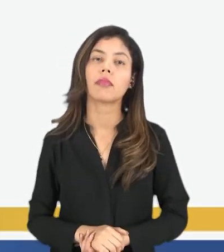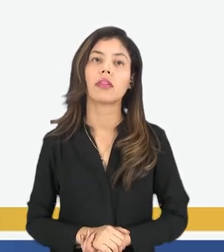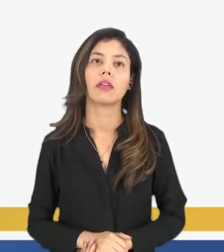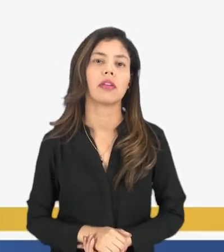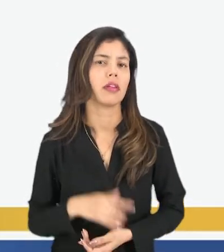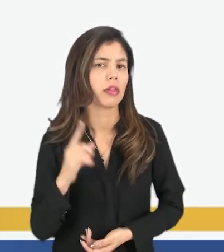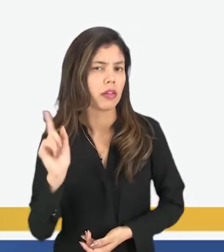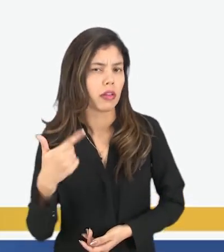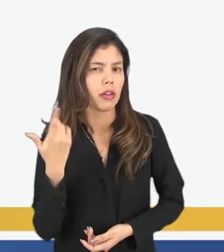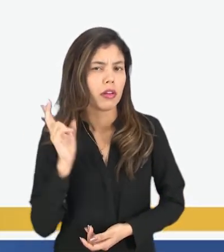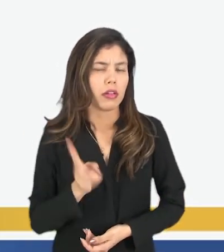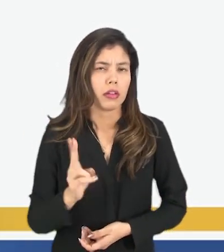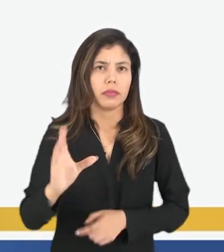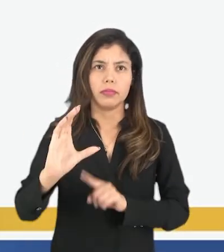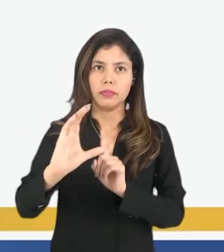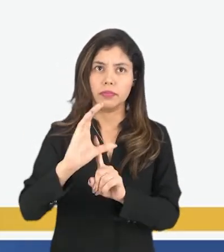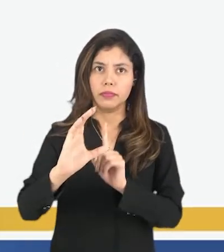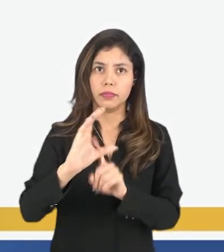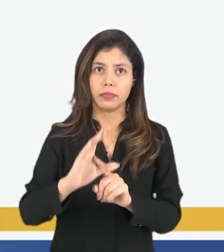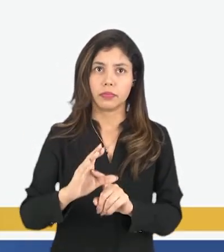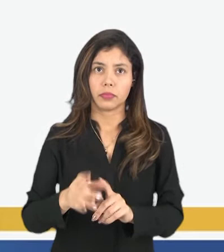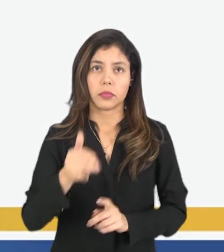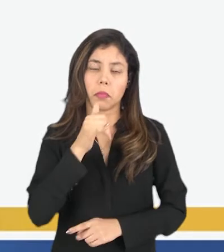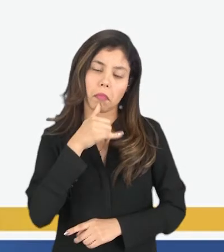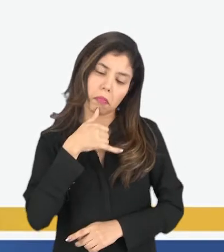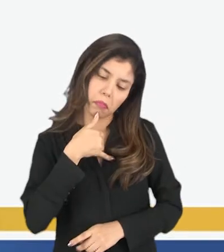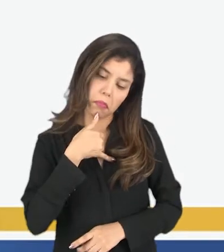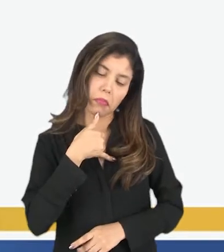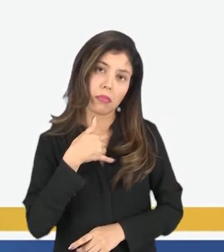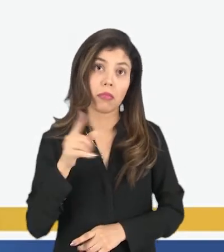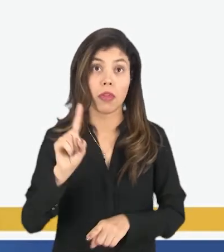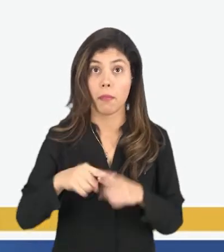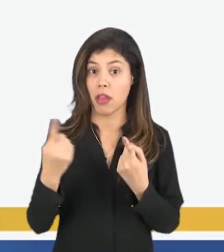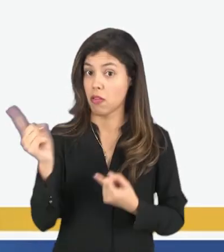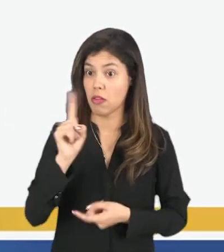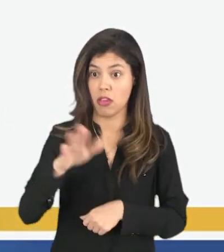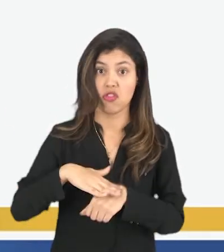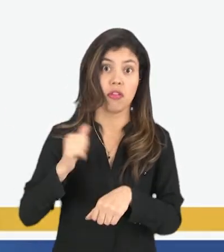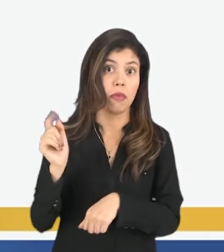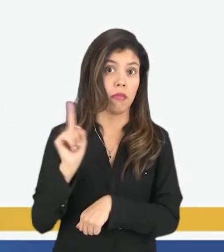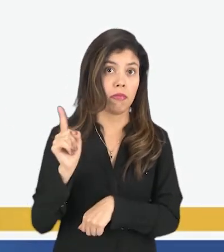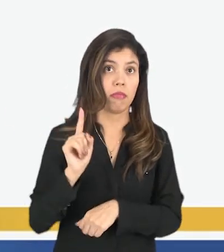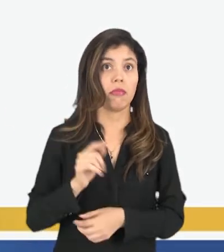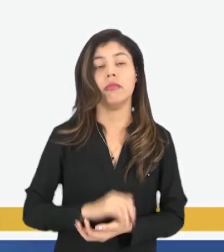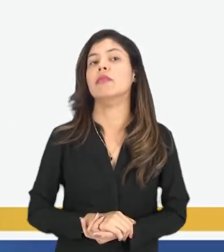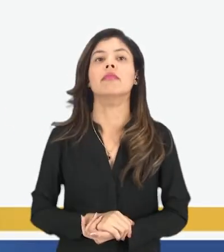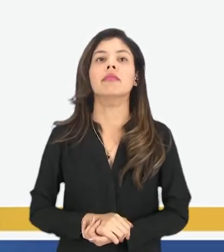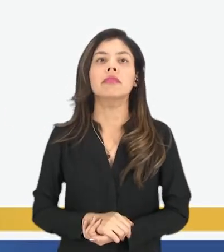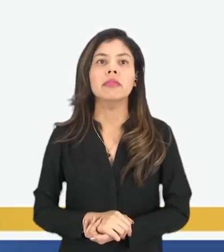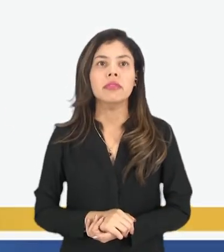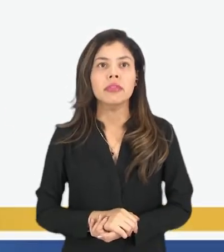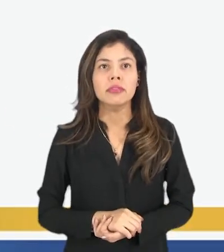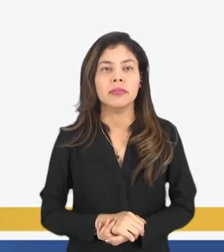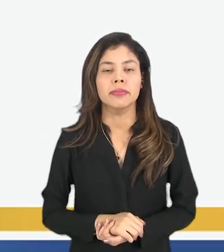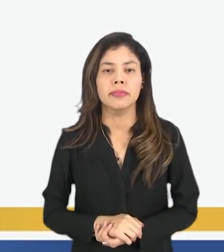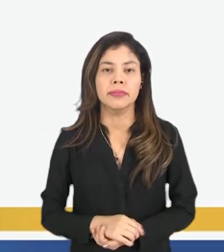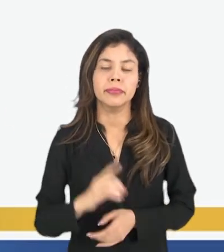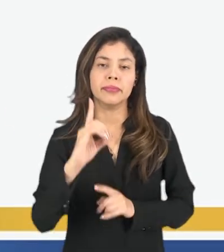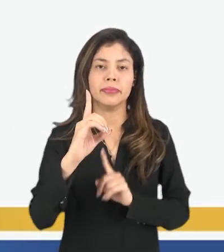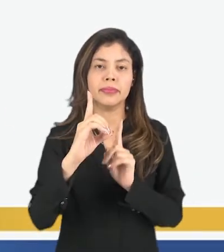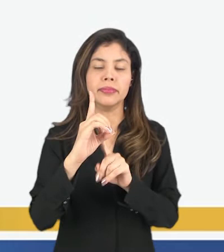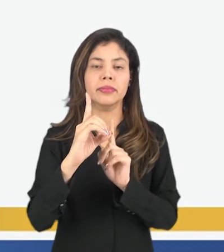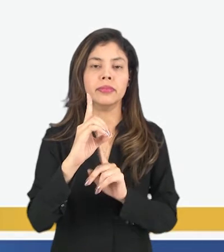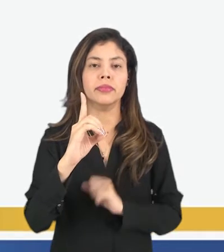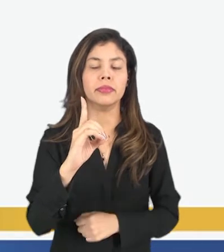Mas vamos prosseguir. Letra C. Ficaria triste, mas não iria chamar. Letra